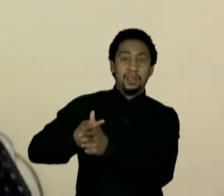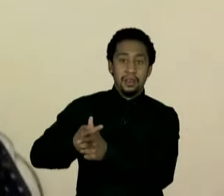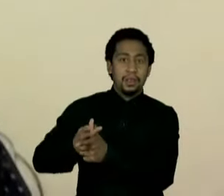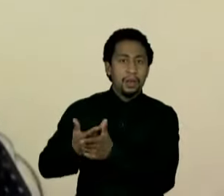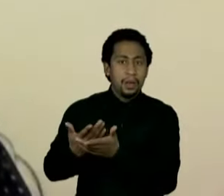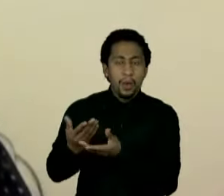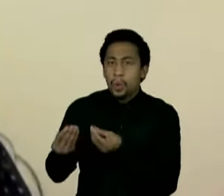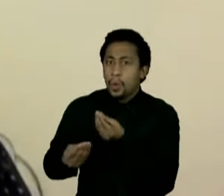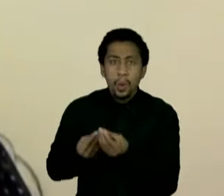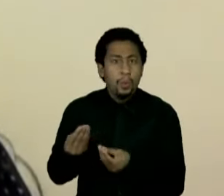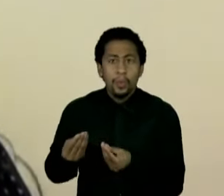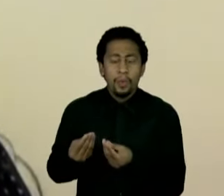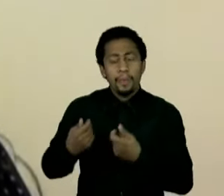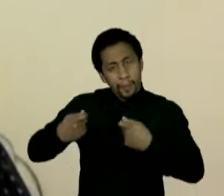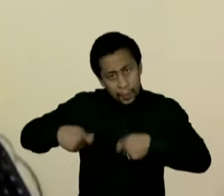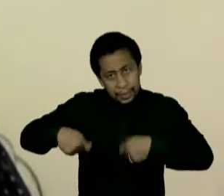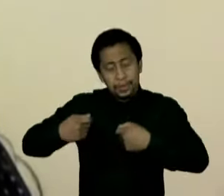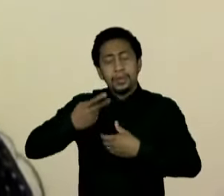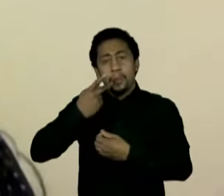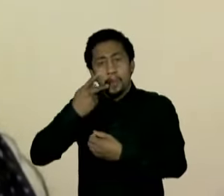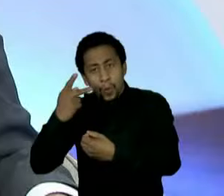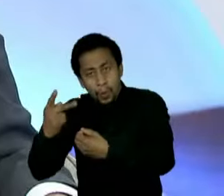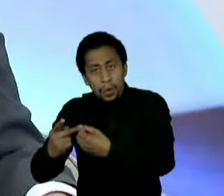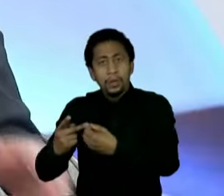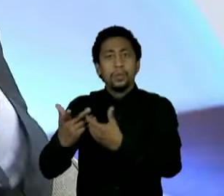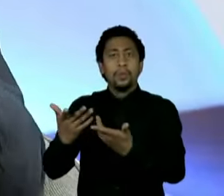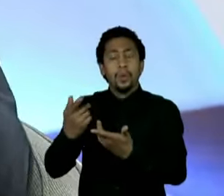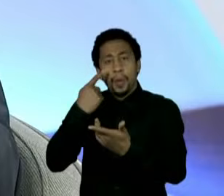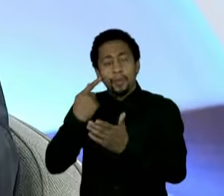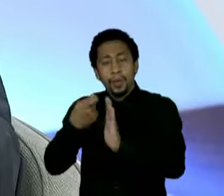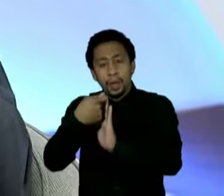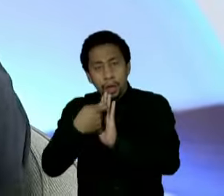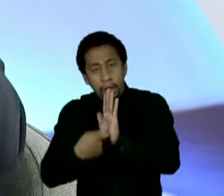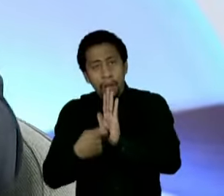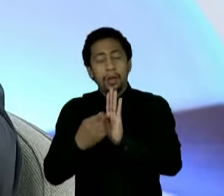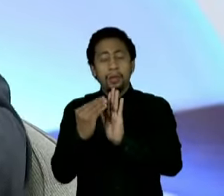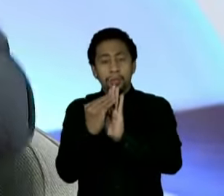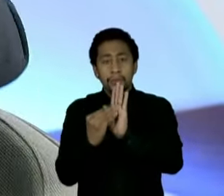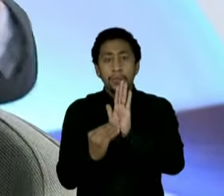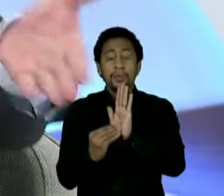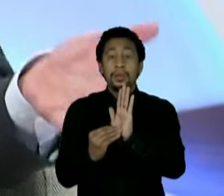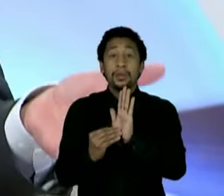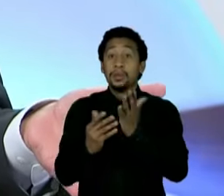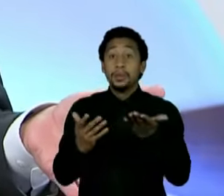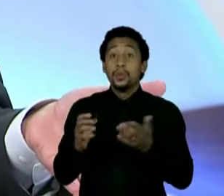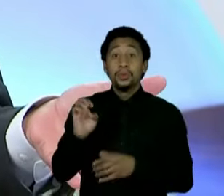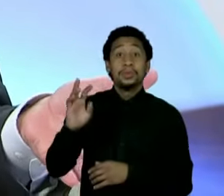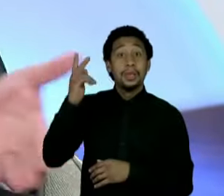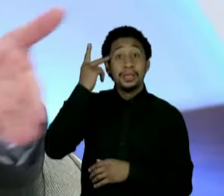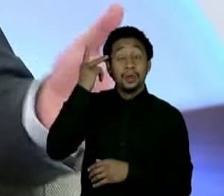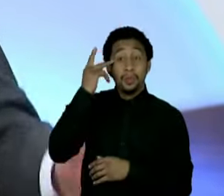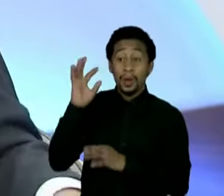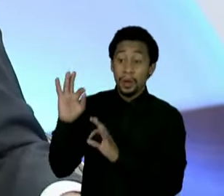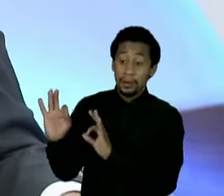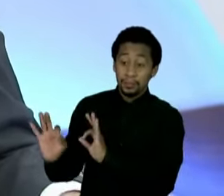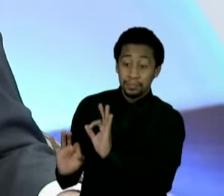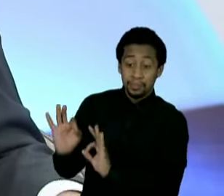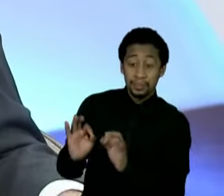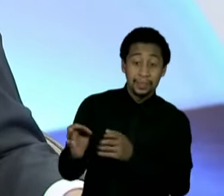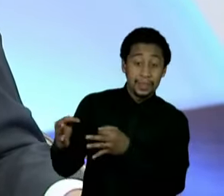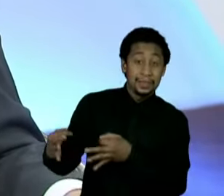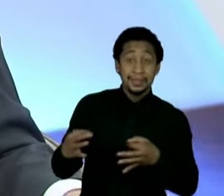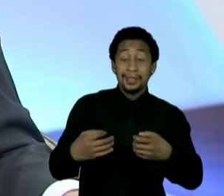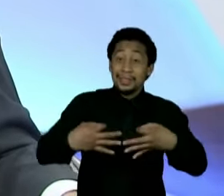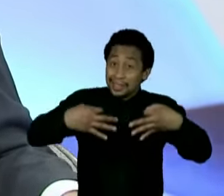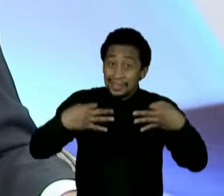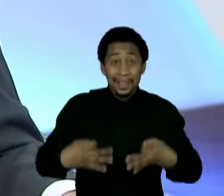planejamento. Tudo é feito organizadamente. Você vê que São Paulo é tão organizado que nem o Doria conseguiu quebrar. O Doria tentou,